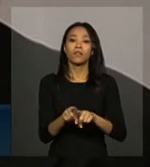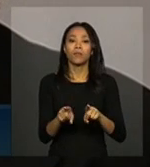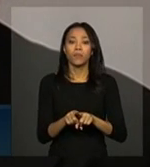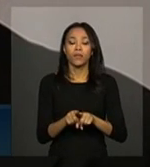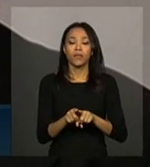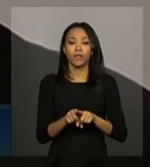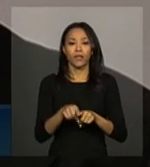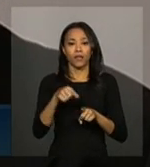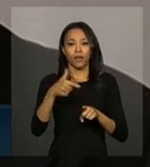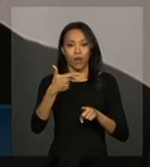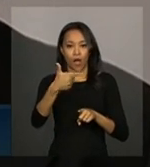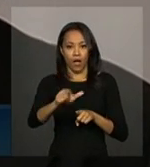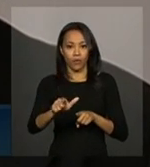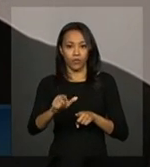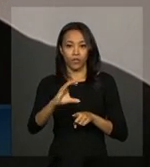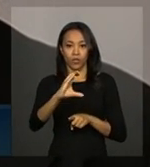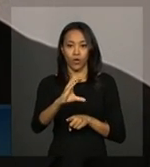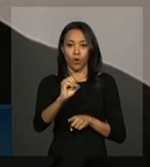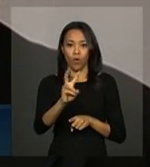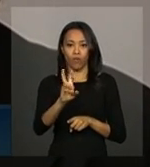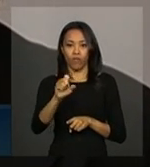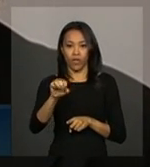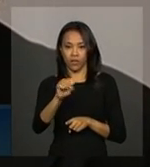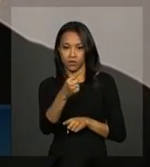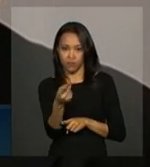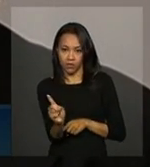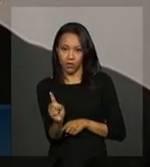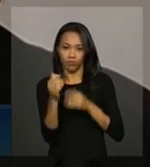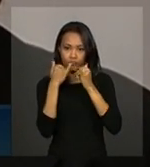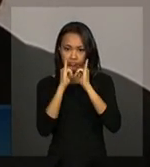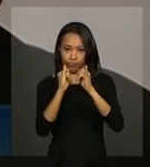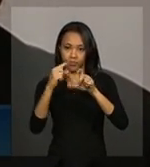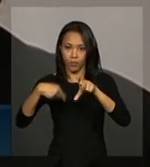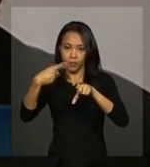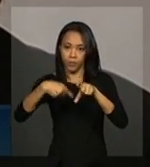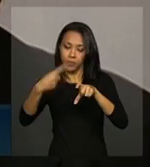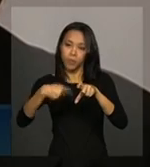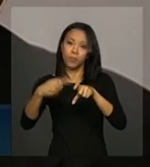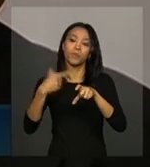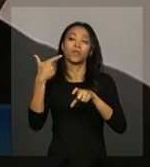as conversoras, vai ser com a Simens.